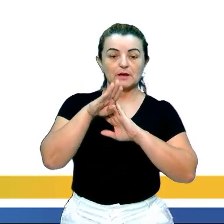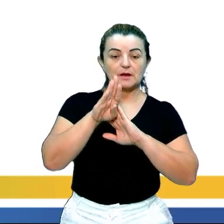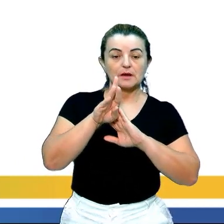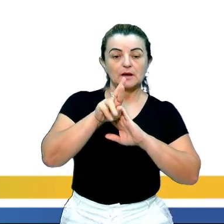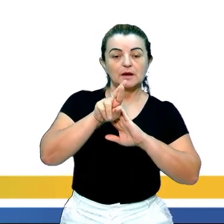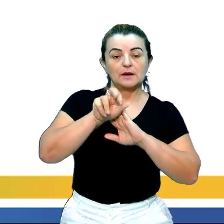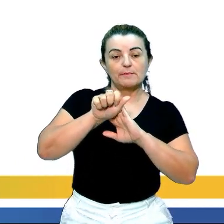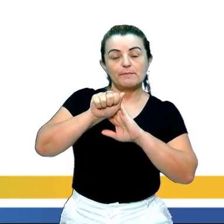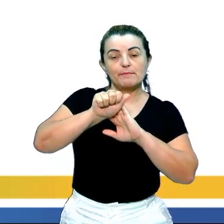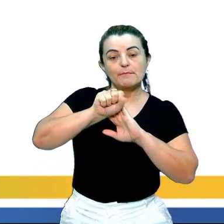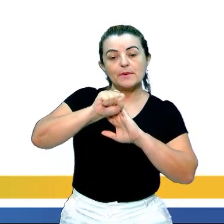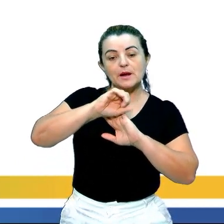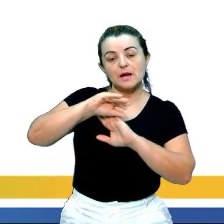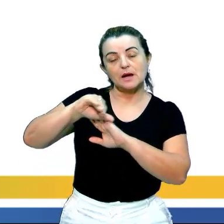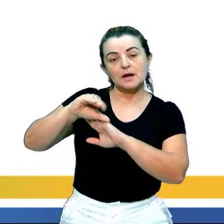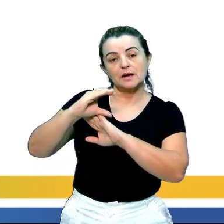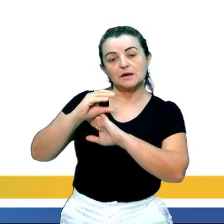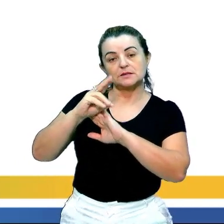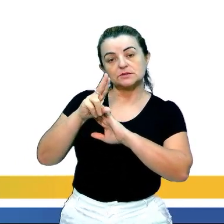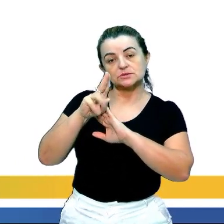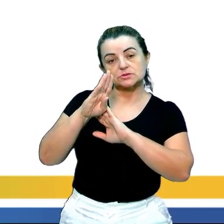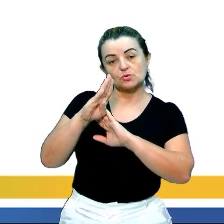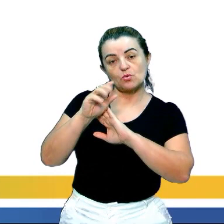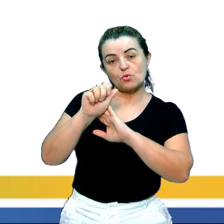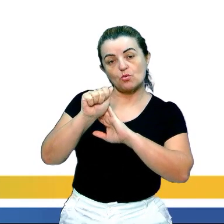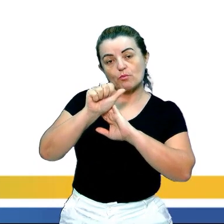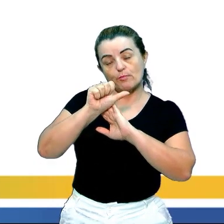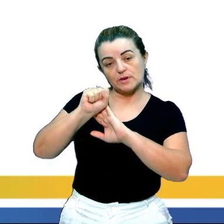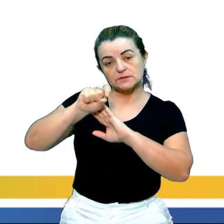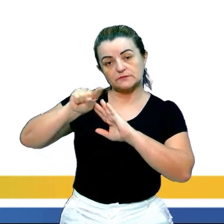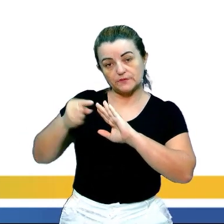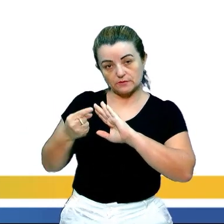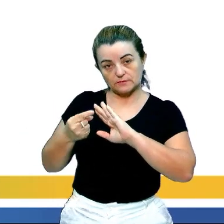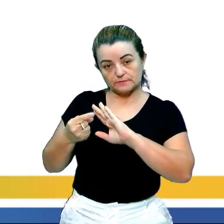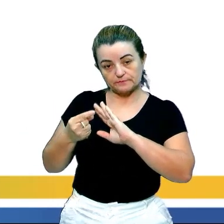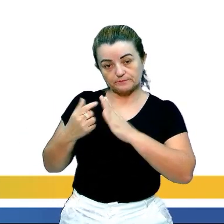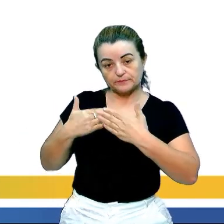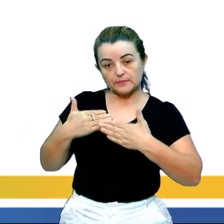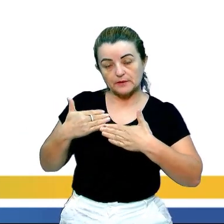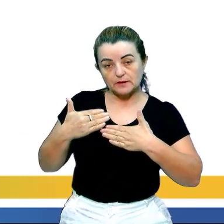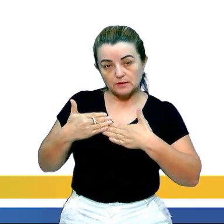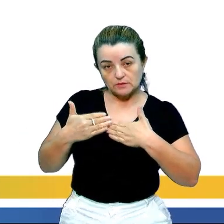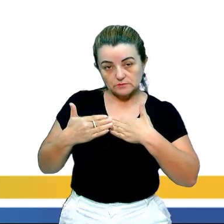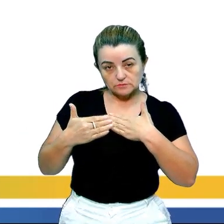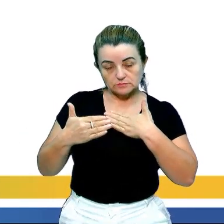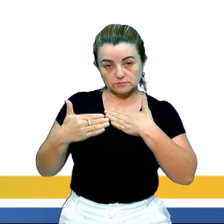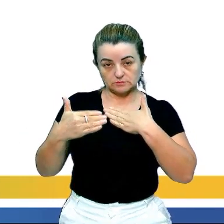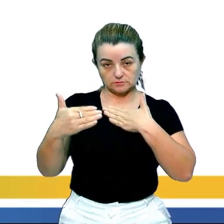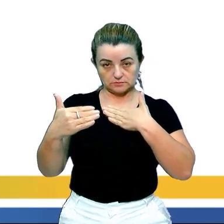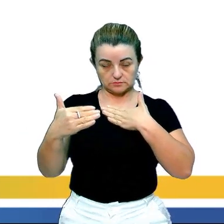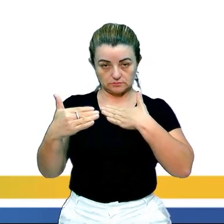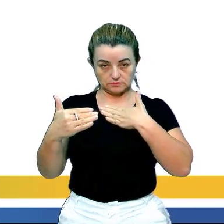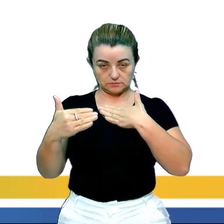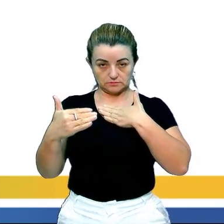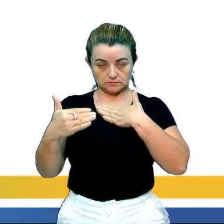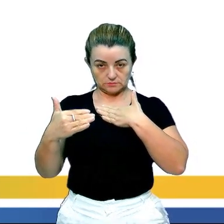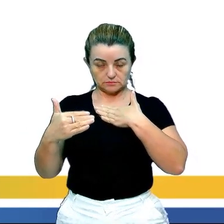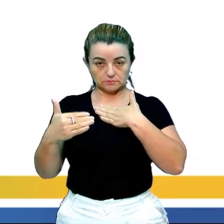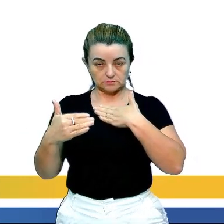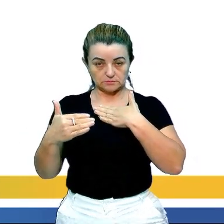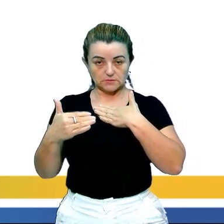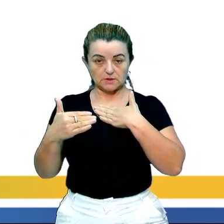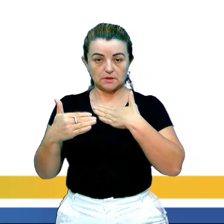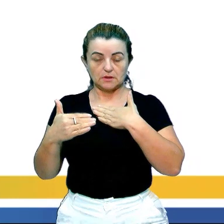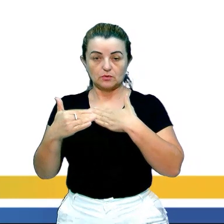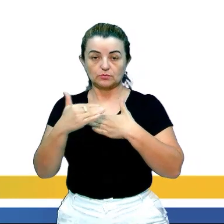personagem do livro Memórias Póstumas, né? Só para contextualizar. E aí ela inicia. Braz Kupin, o defunto autor